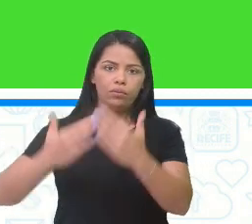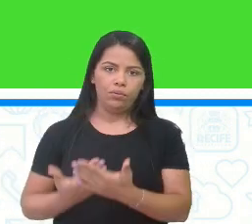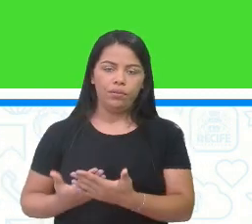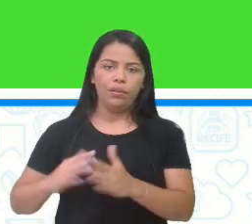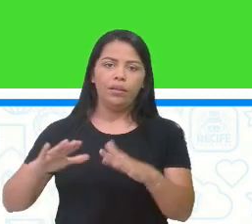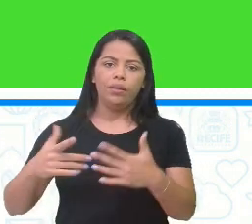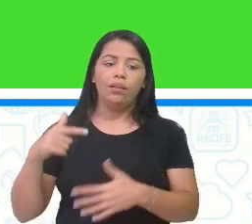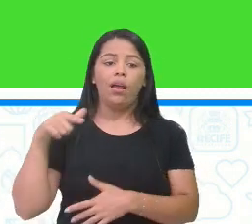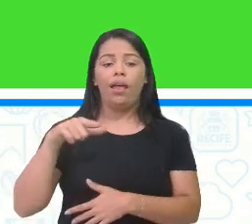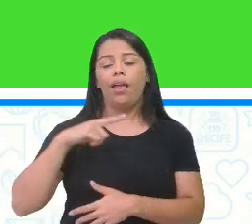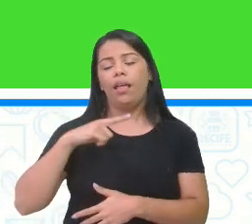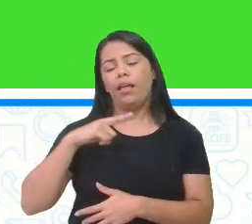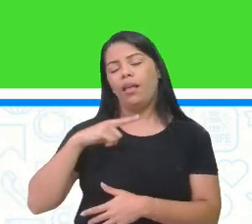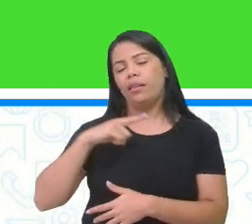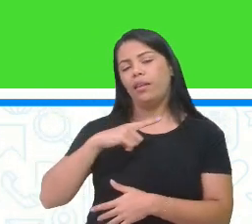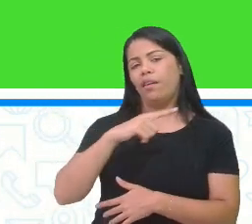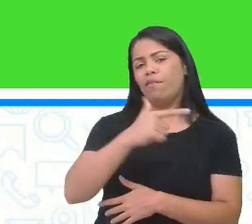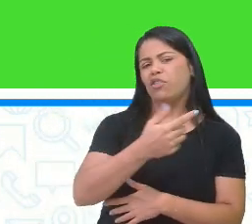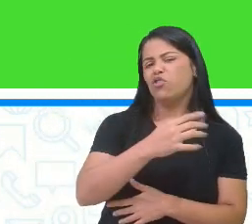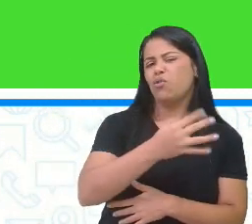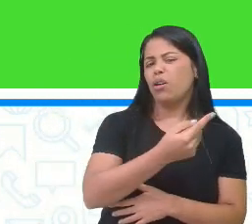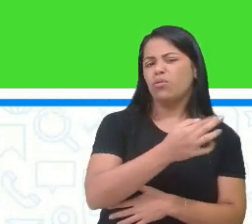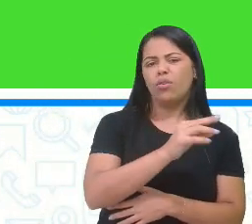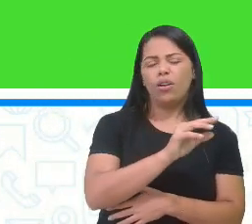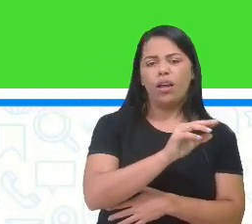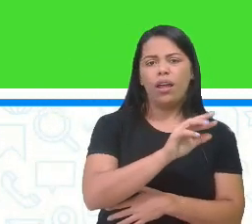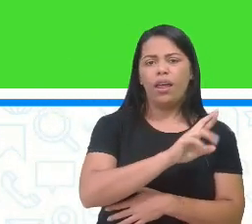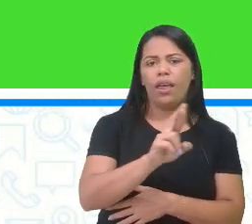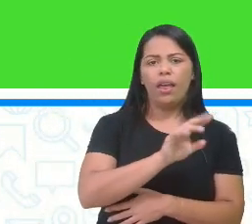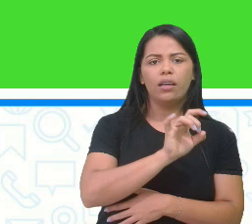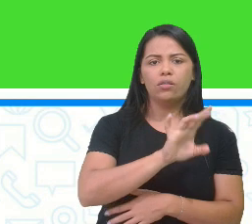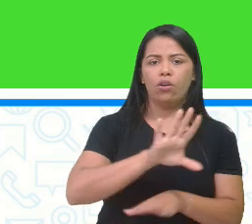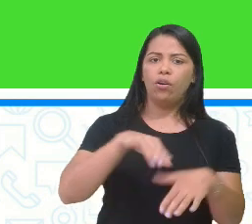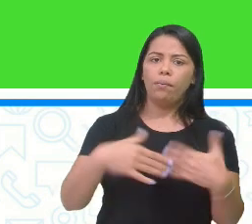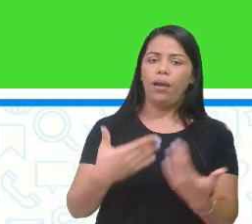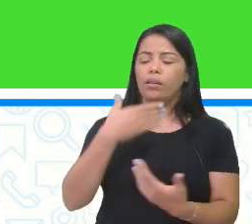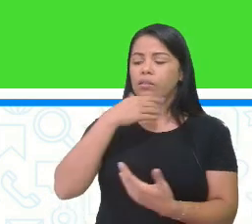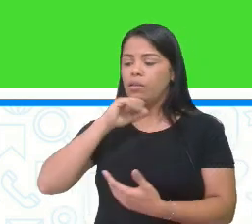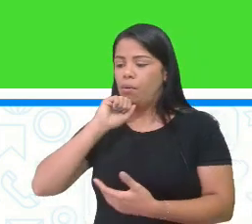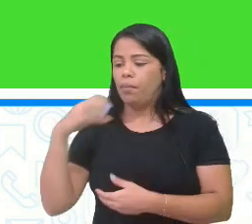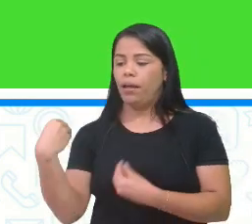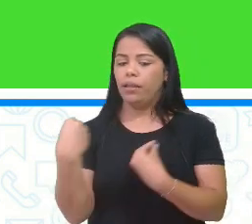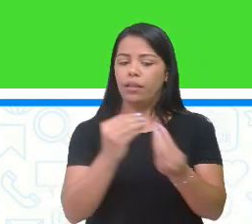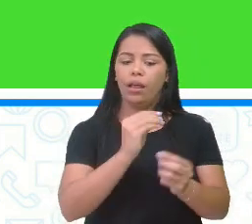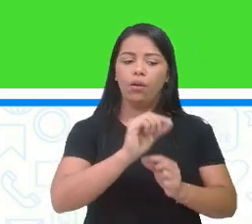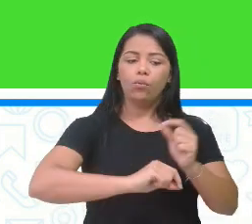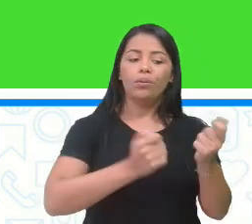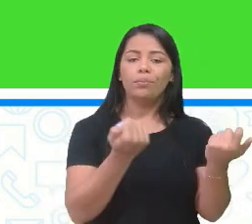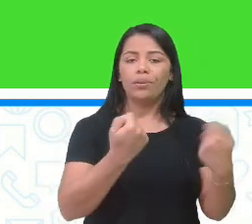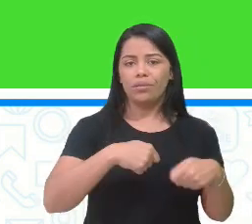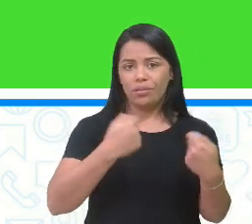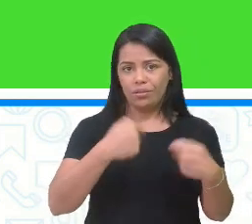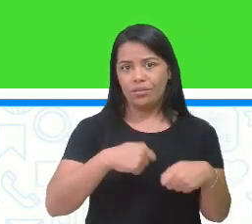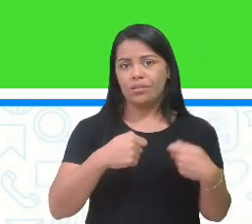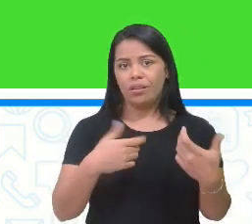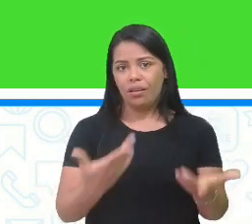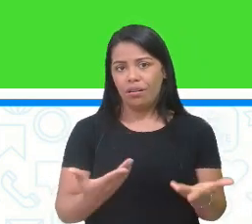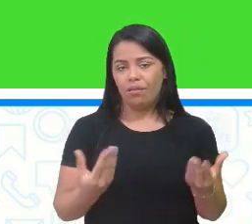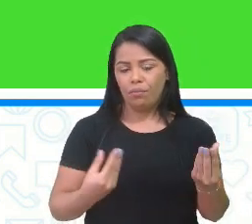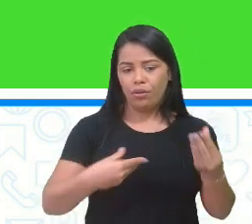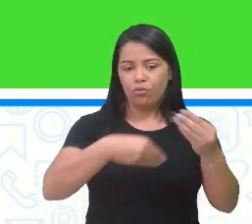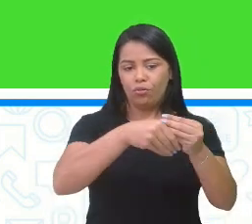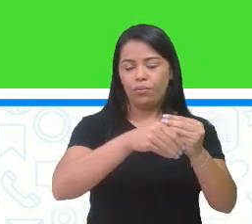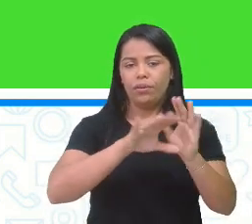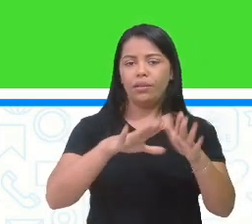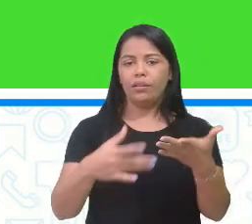24 reais no cofrinho e seu pai lhe deu o que precisava. Mariana ganhou quantos